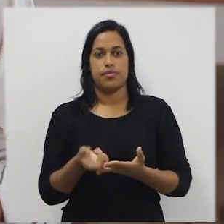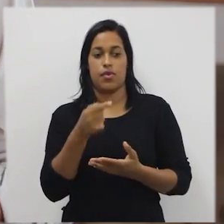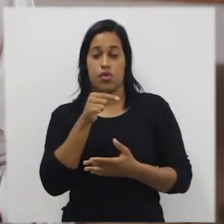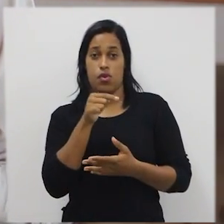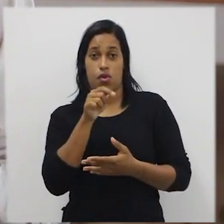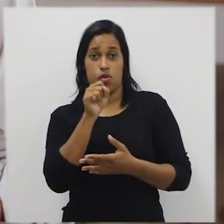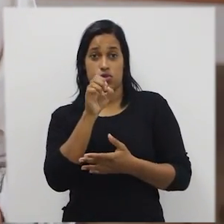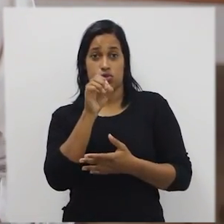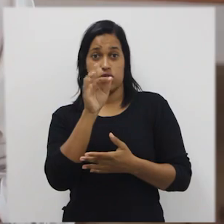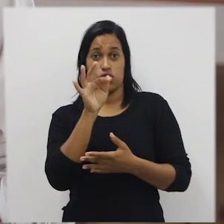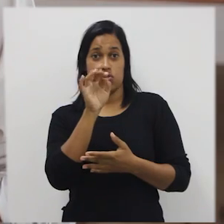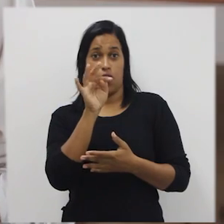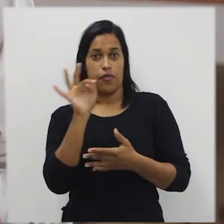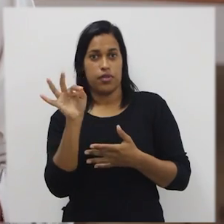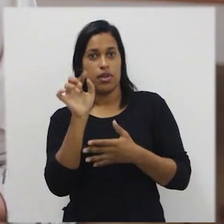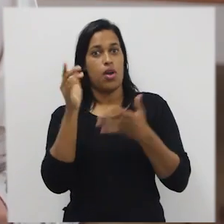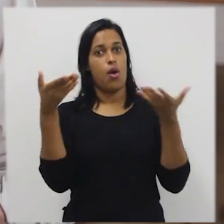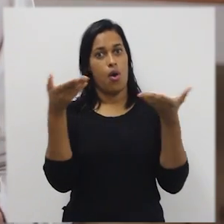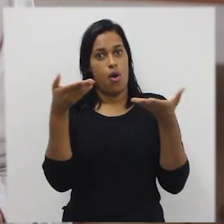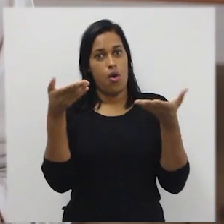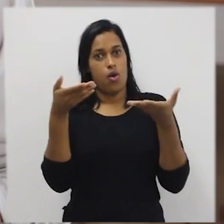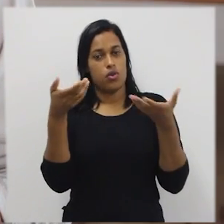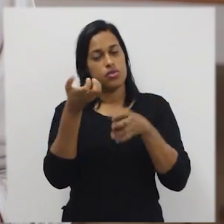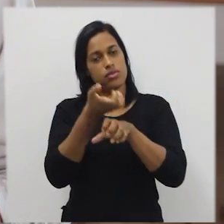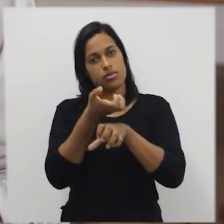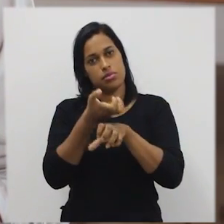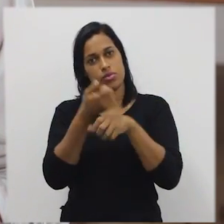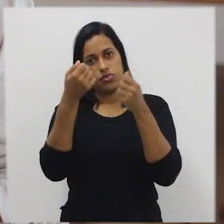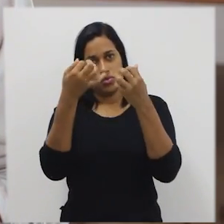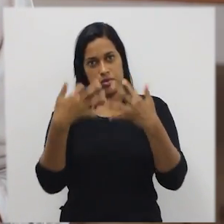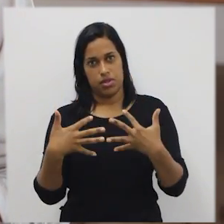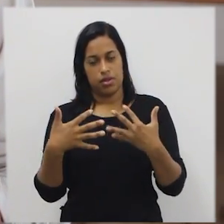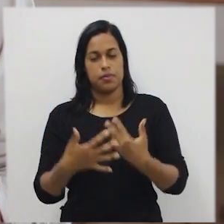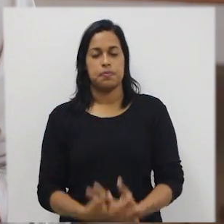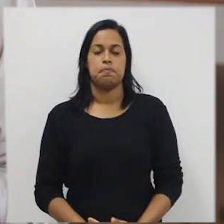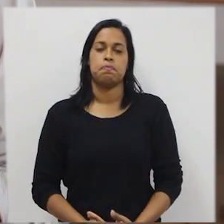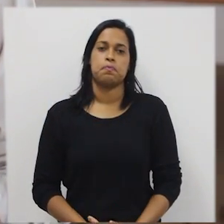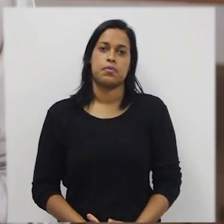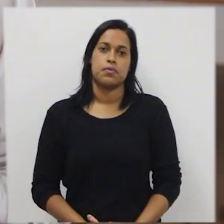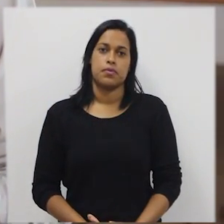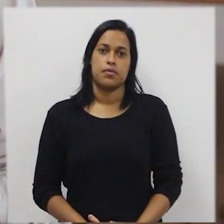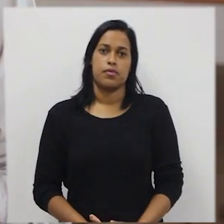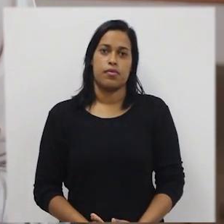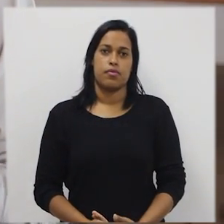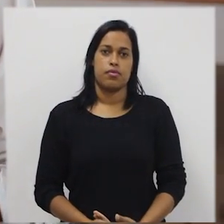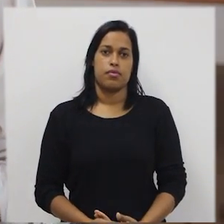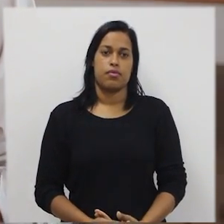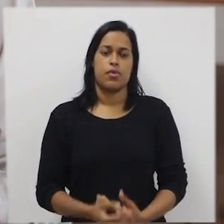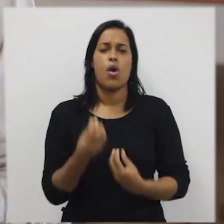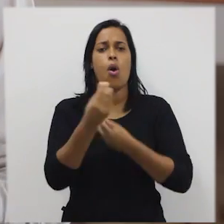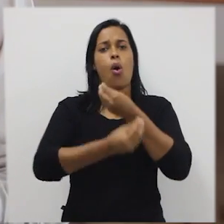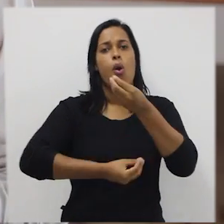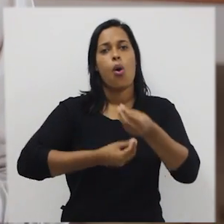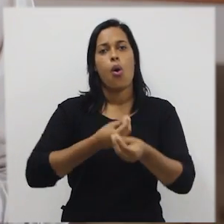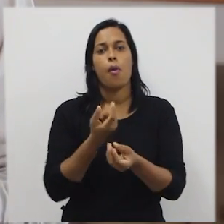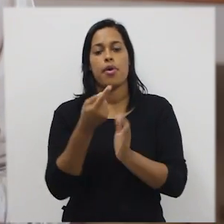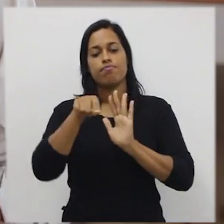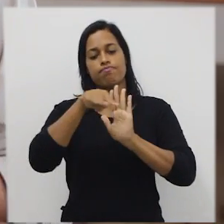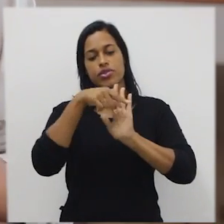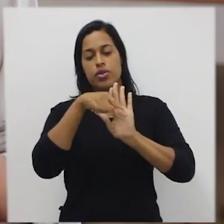o software que nós iremos estar dedicando a nossa disciplina. O processamento de dados,